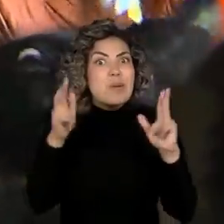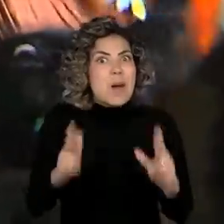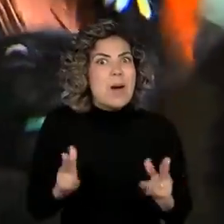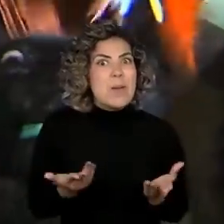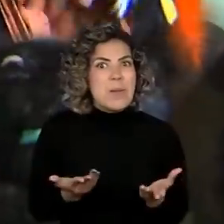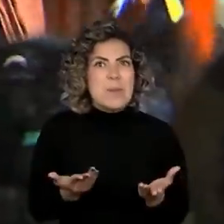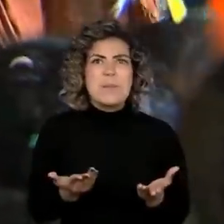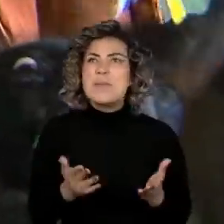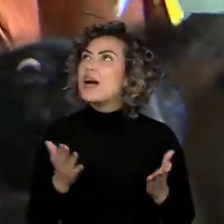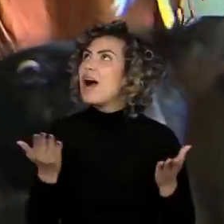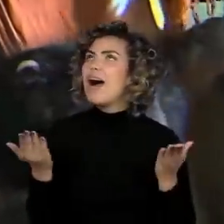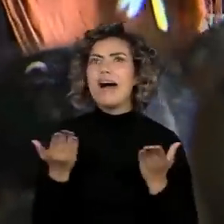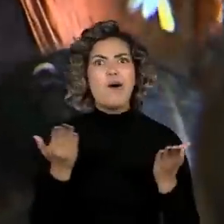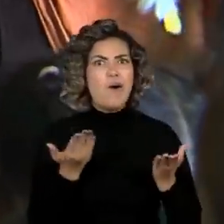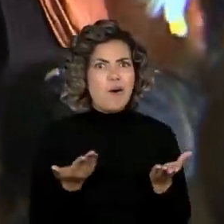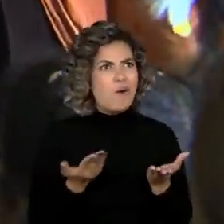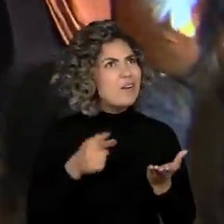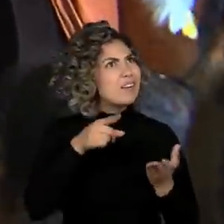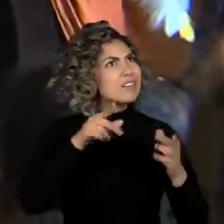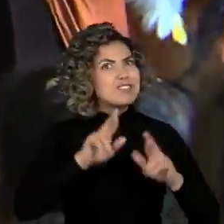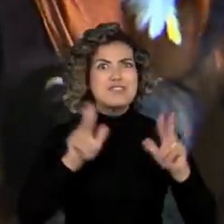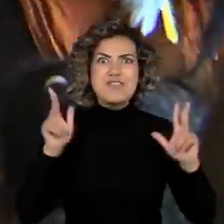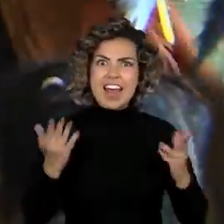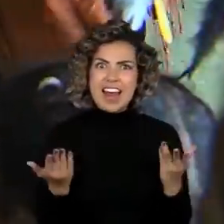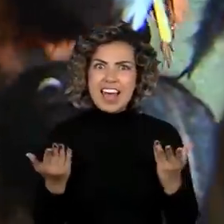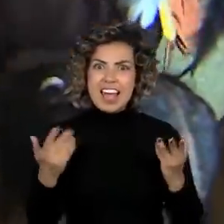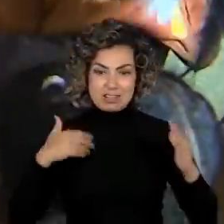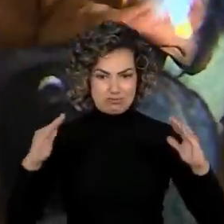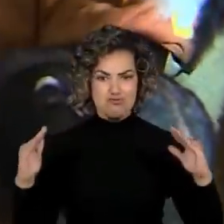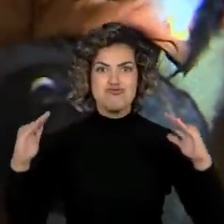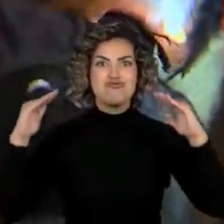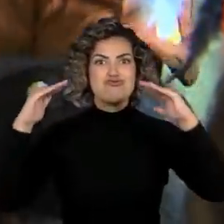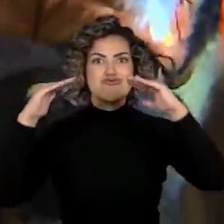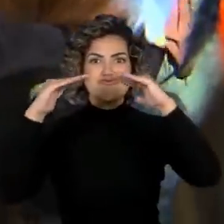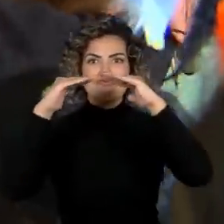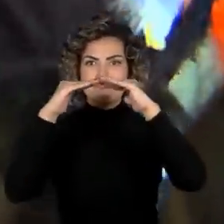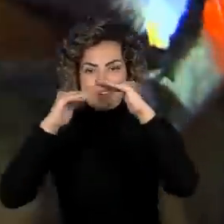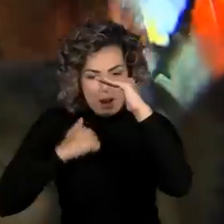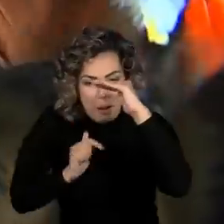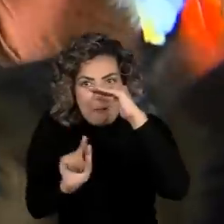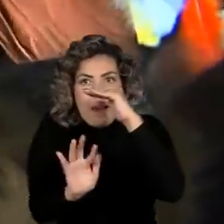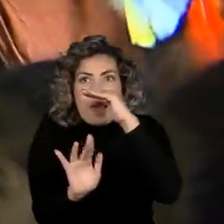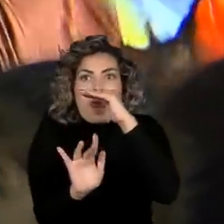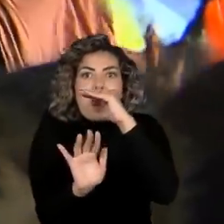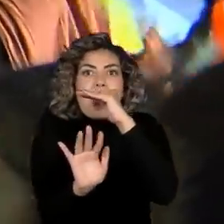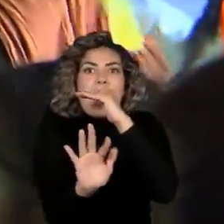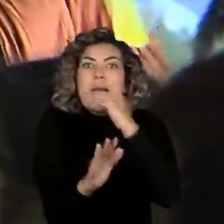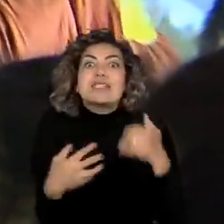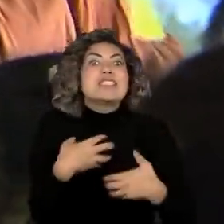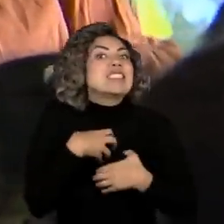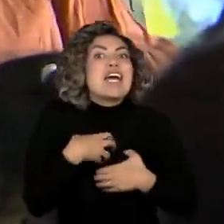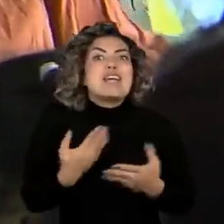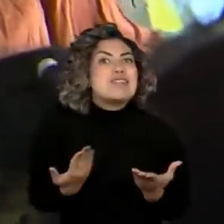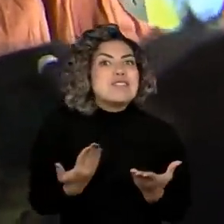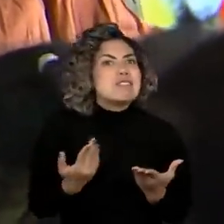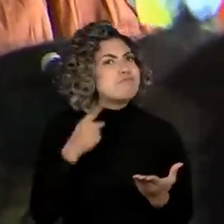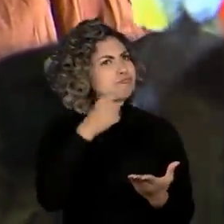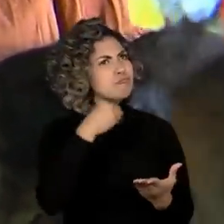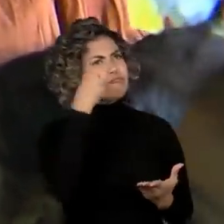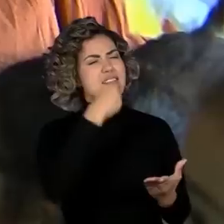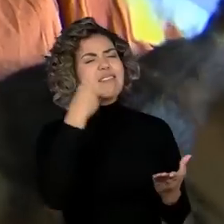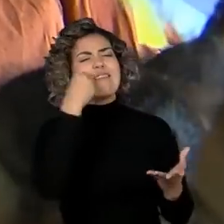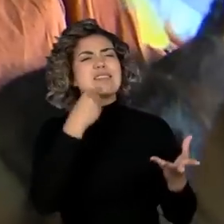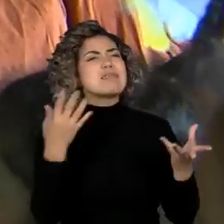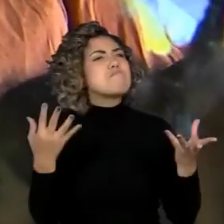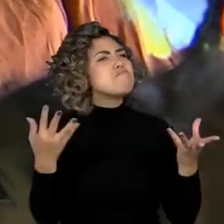Como é que é estar com os seus alunos dentro de uma oca aqui, no meio da escola? É uma experiência muito rica,